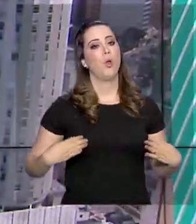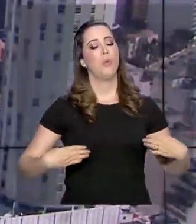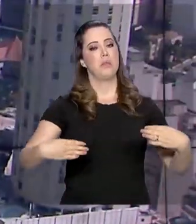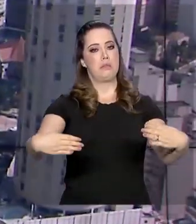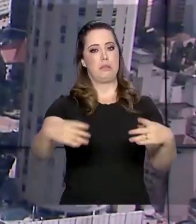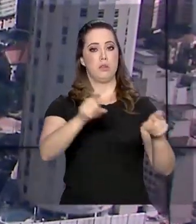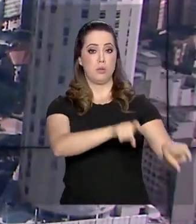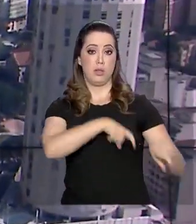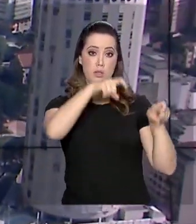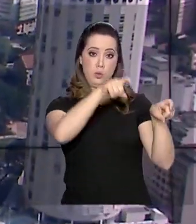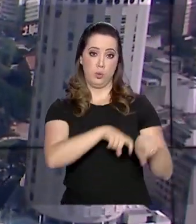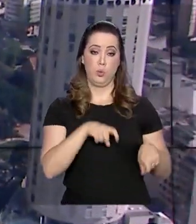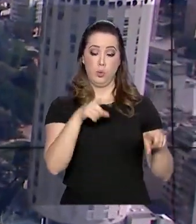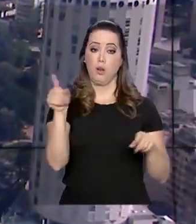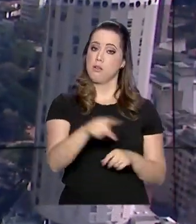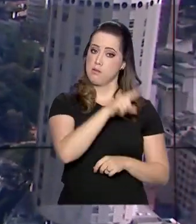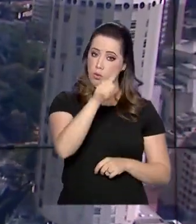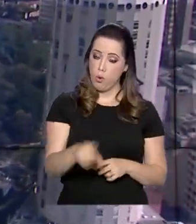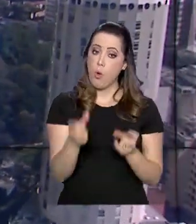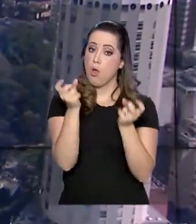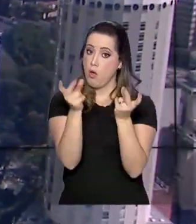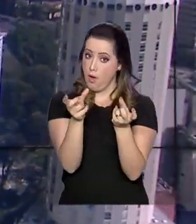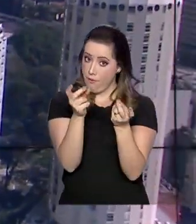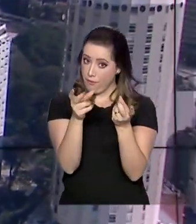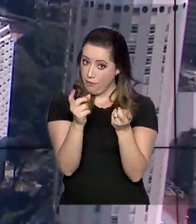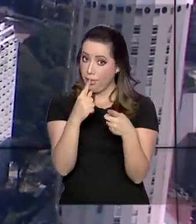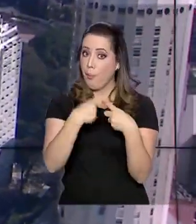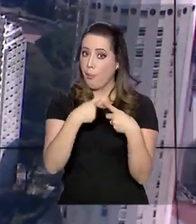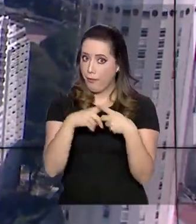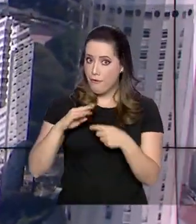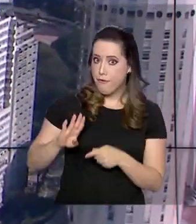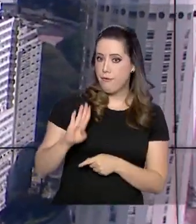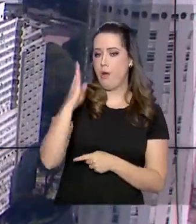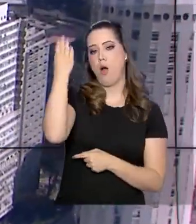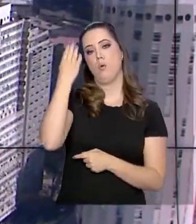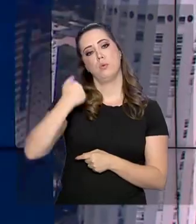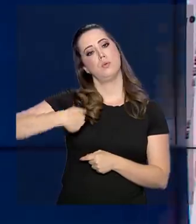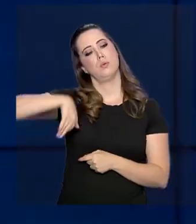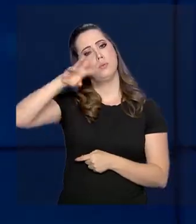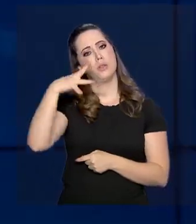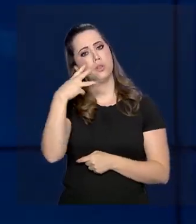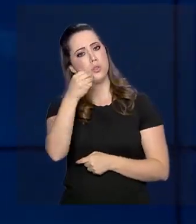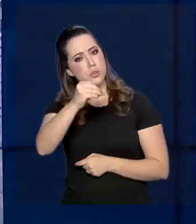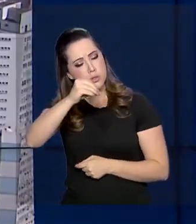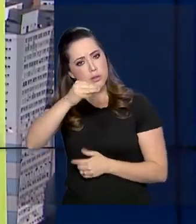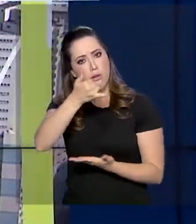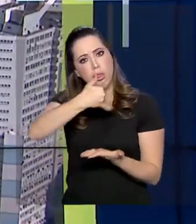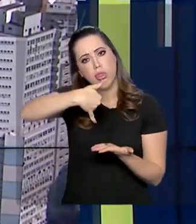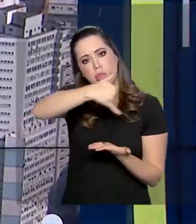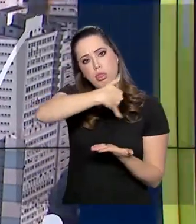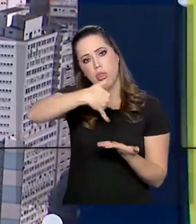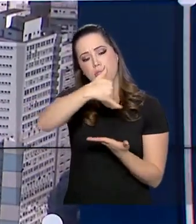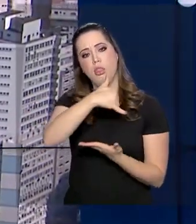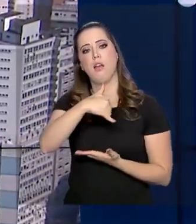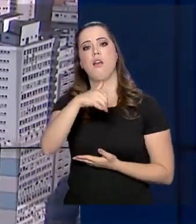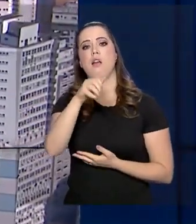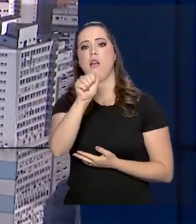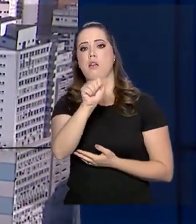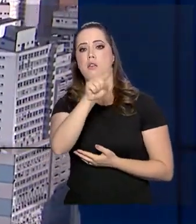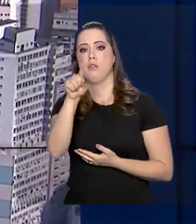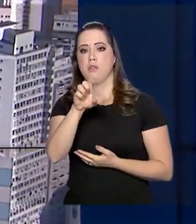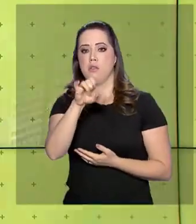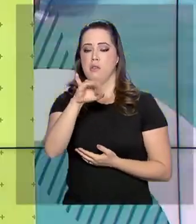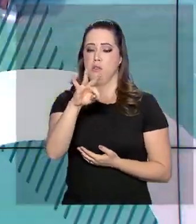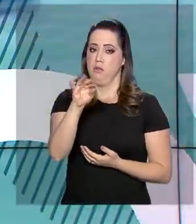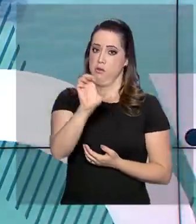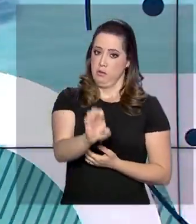Agricultura suspendeu a comercialização por adulteração de mais de 30 marcas de azeites de oliva. O repórter Tiago Pimenta tem